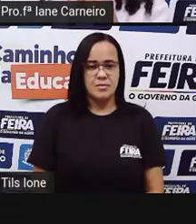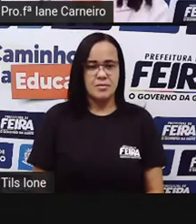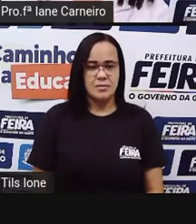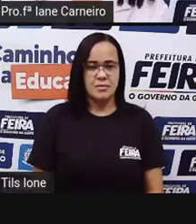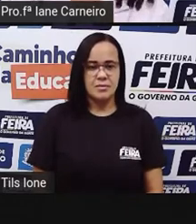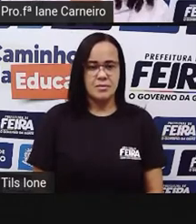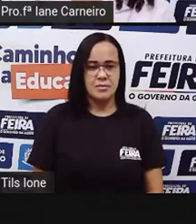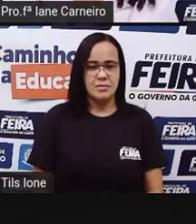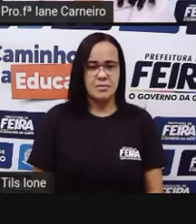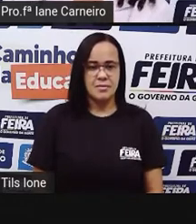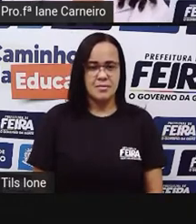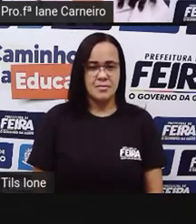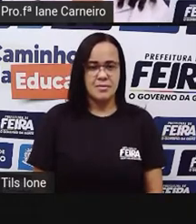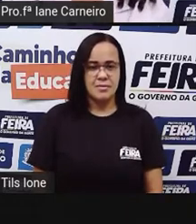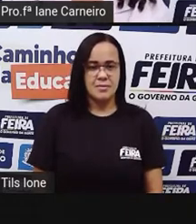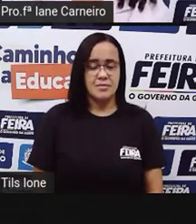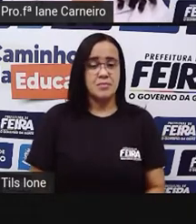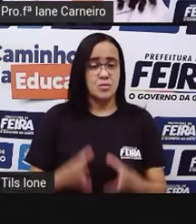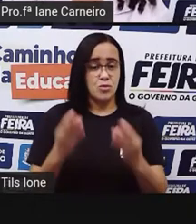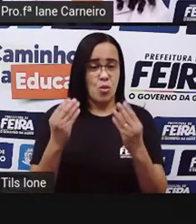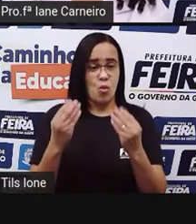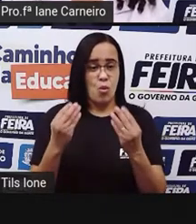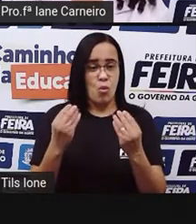Olha, ganhamos um bônus round.